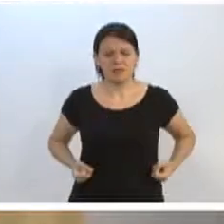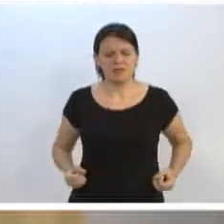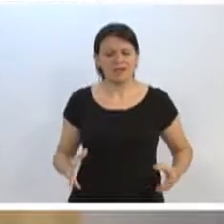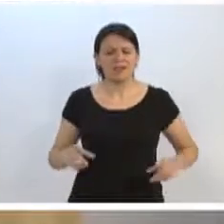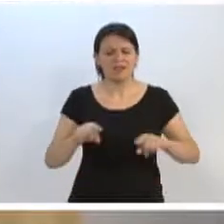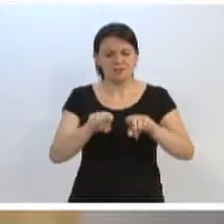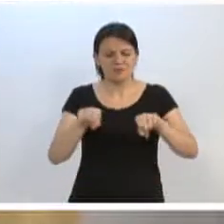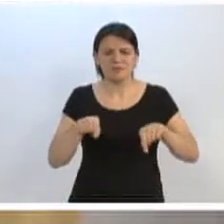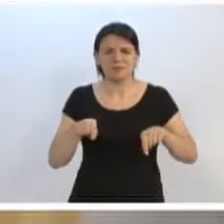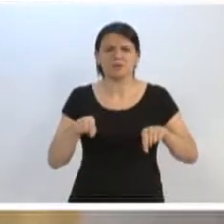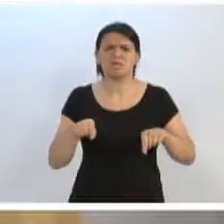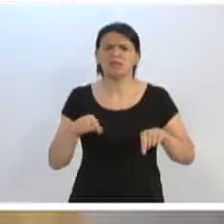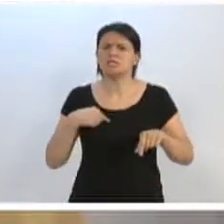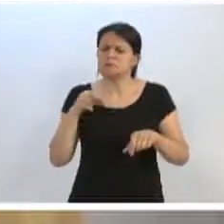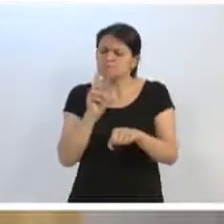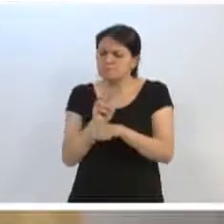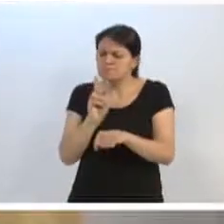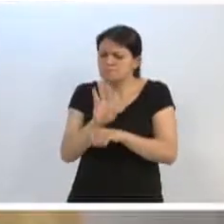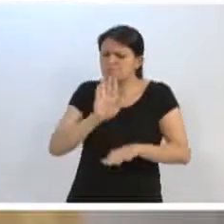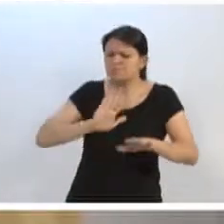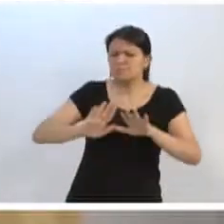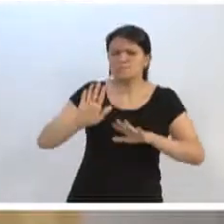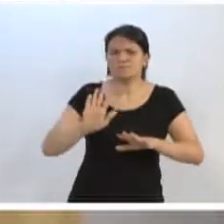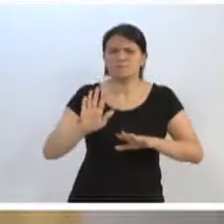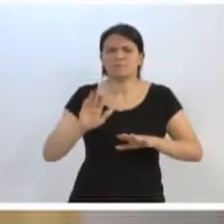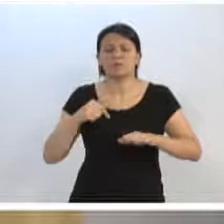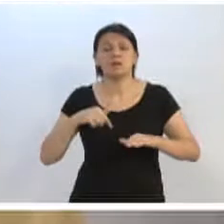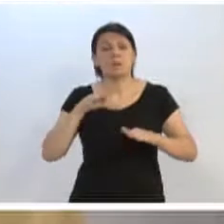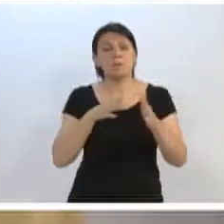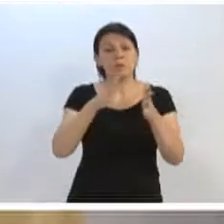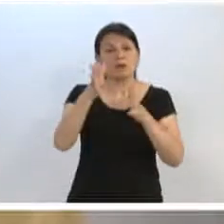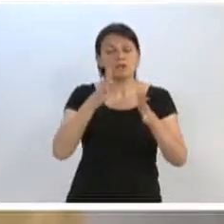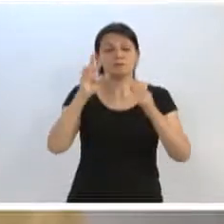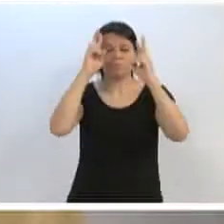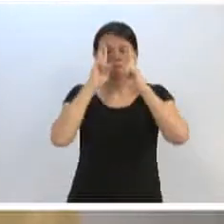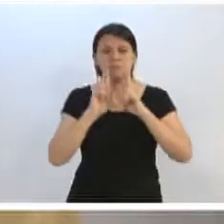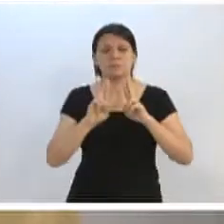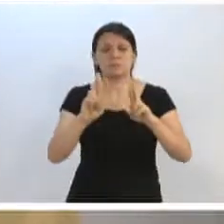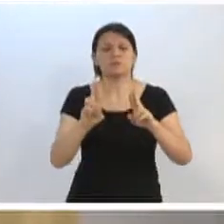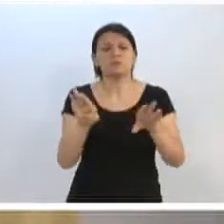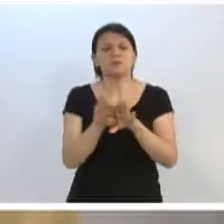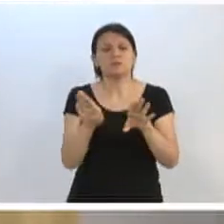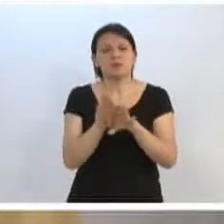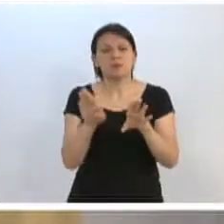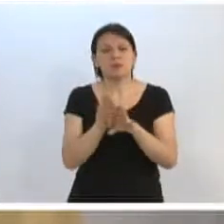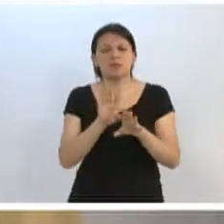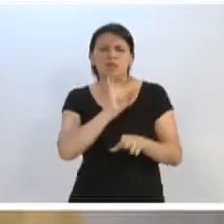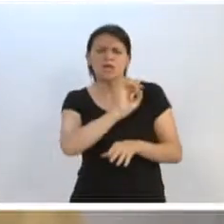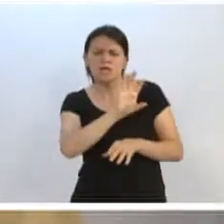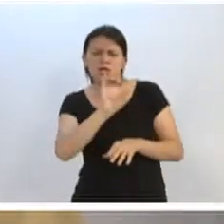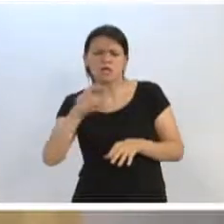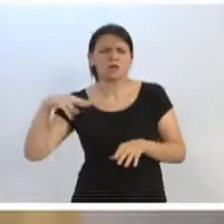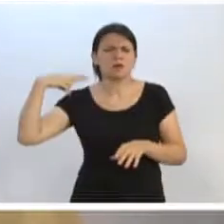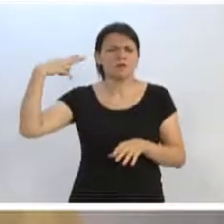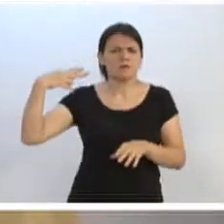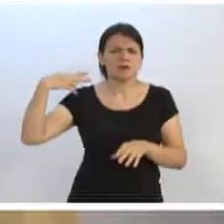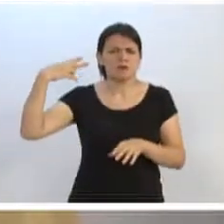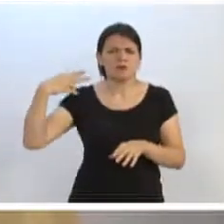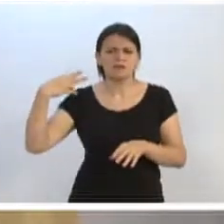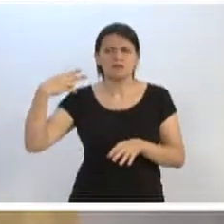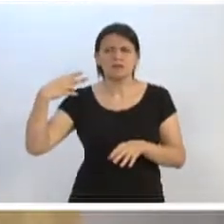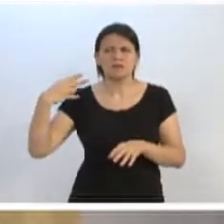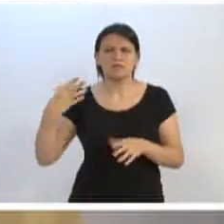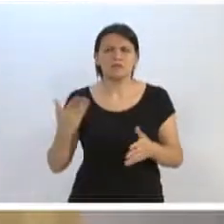muito grande. Fazemos um mandato, respeitamos a condução e a característica de cada vereador, mas eu mostro que é